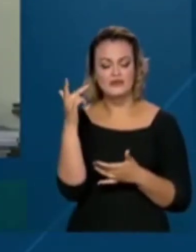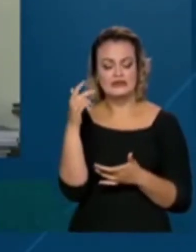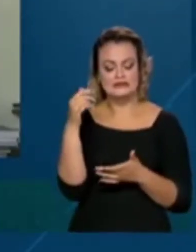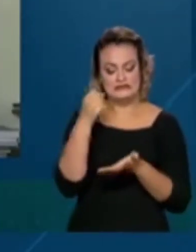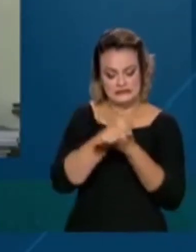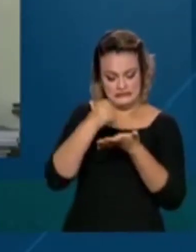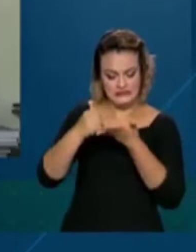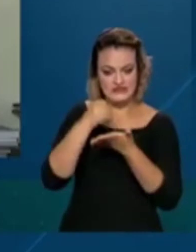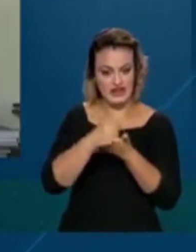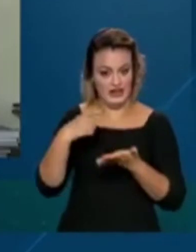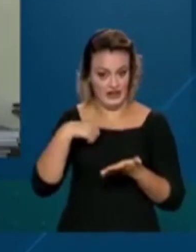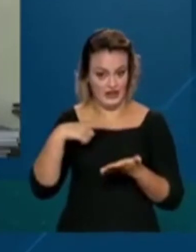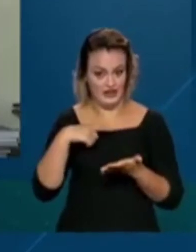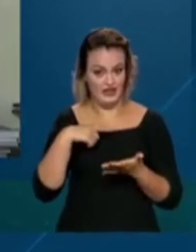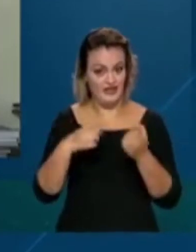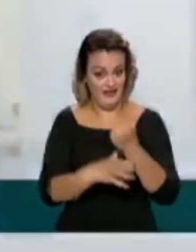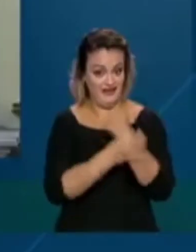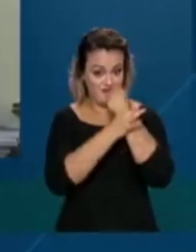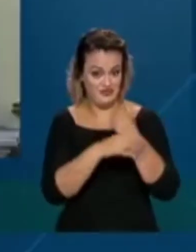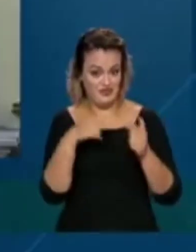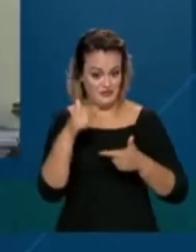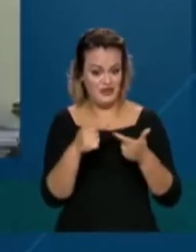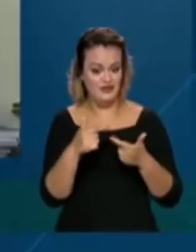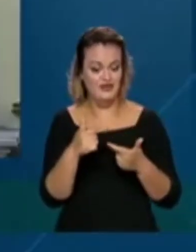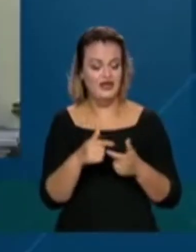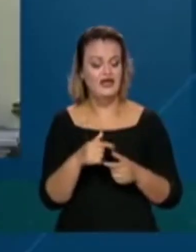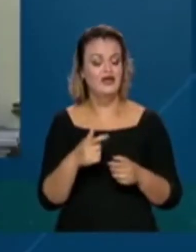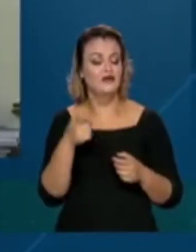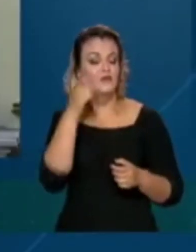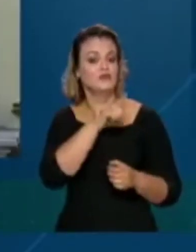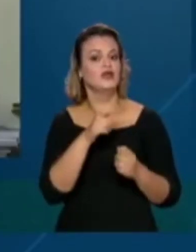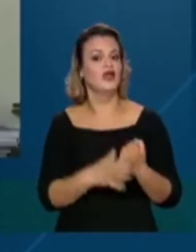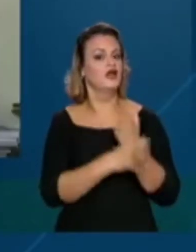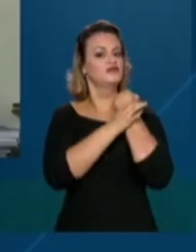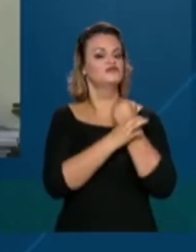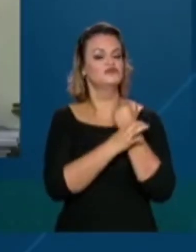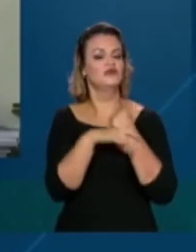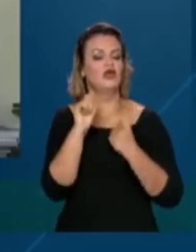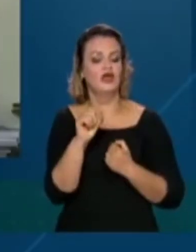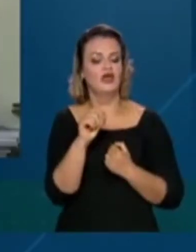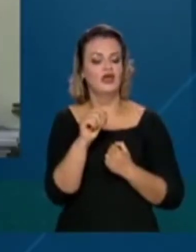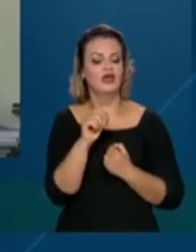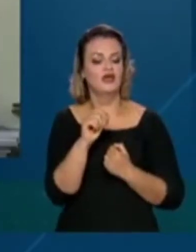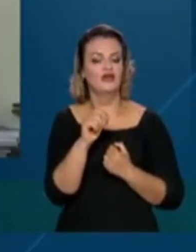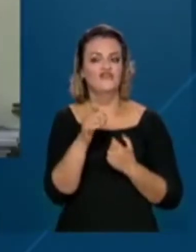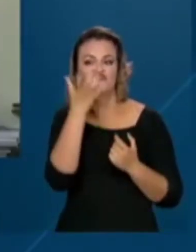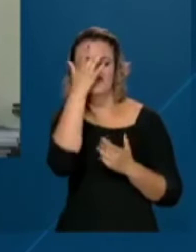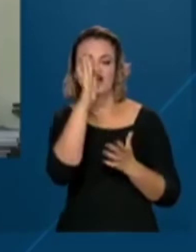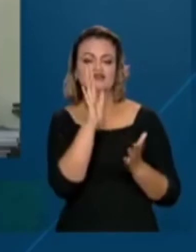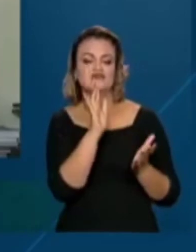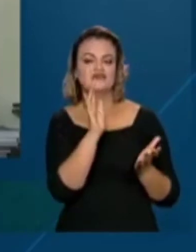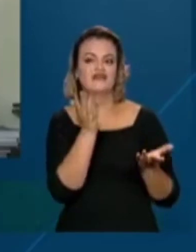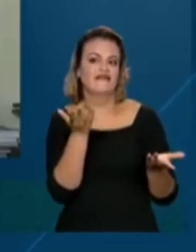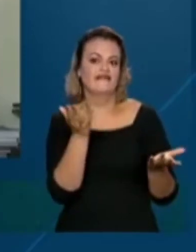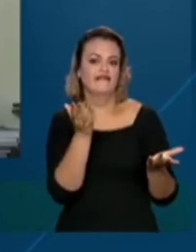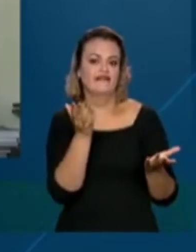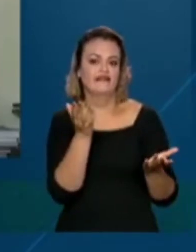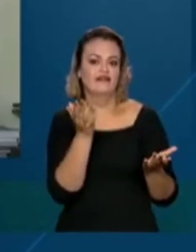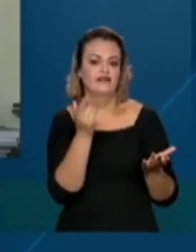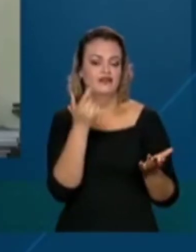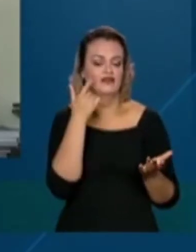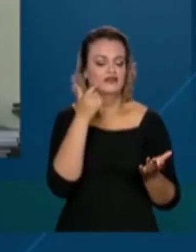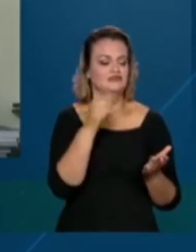carteira assinada, que tem a garantia do emprego, ele tem a segurança de não ser facilmente conduzido para a